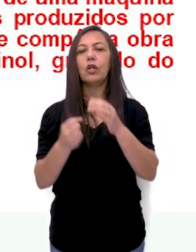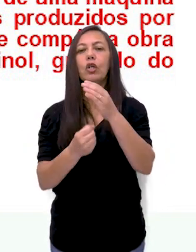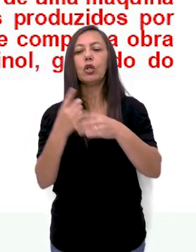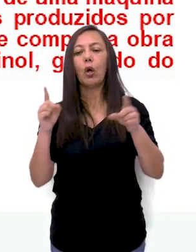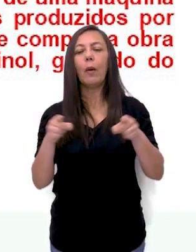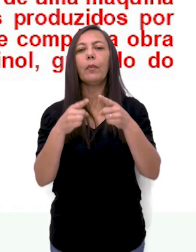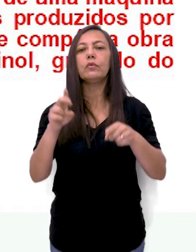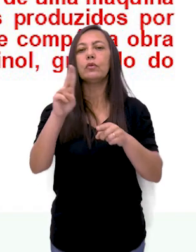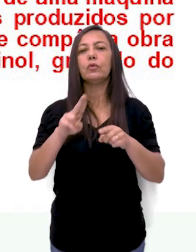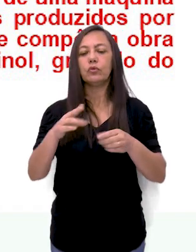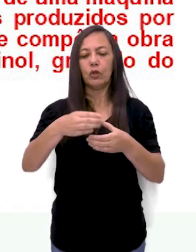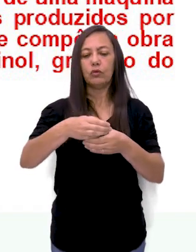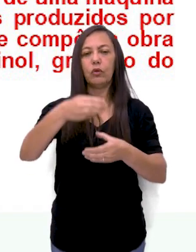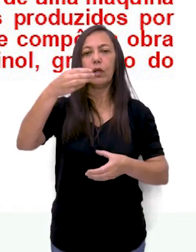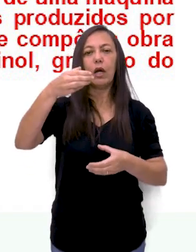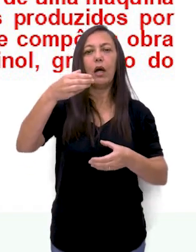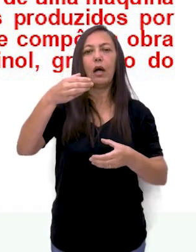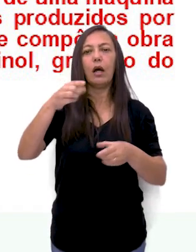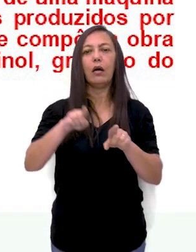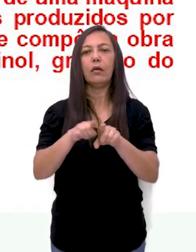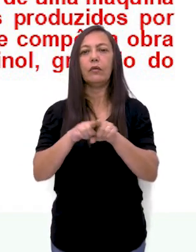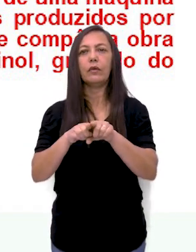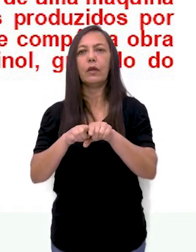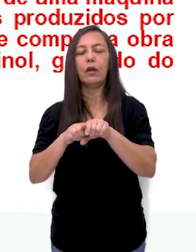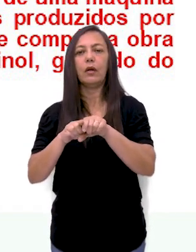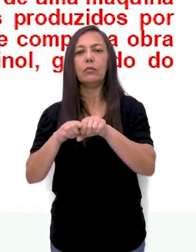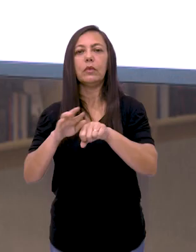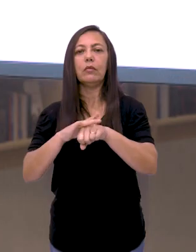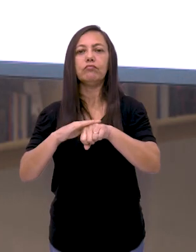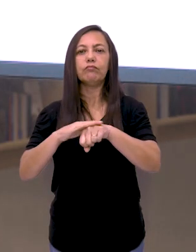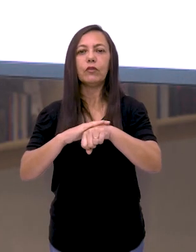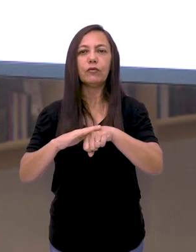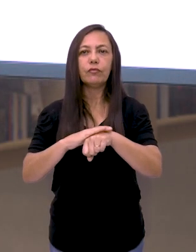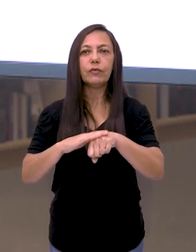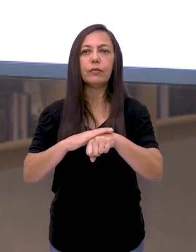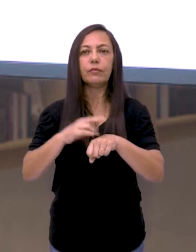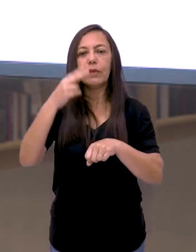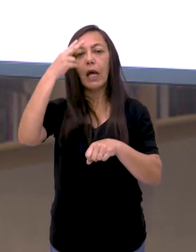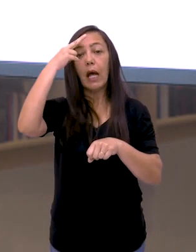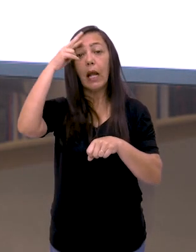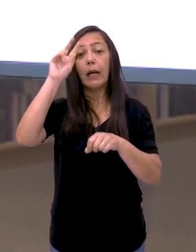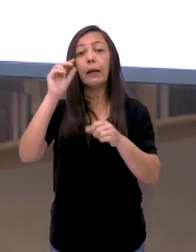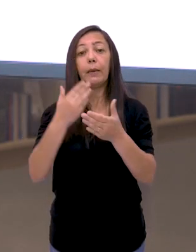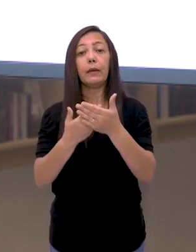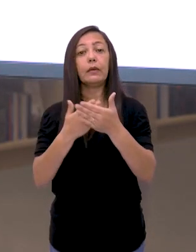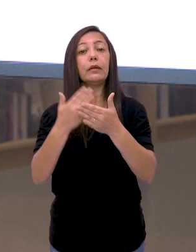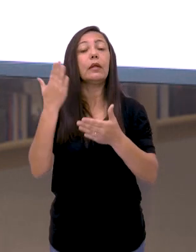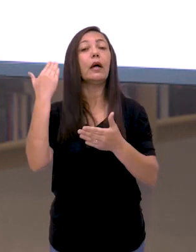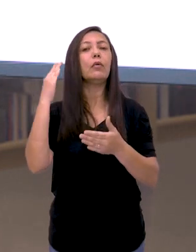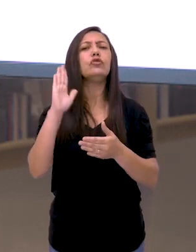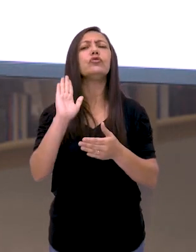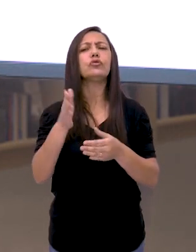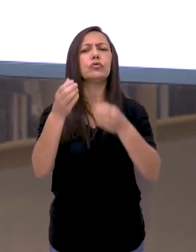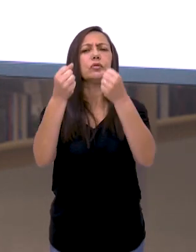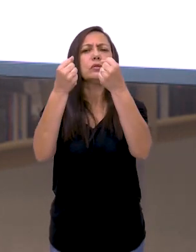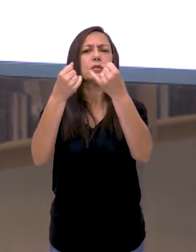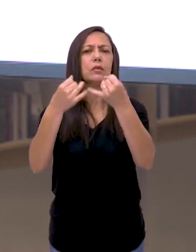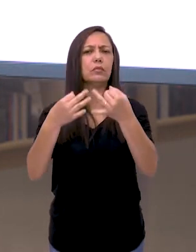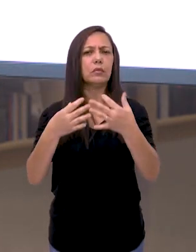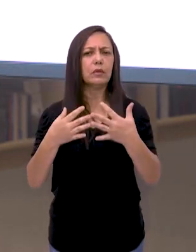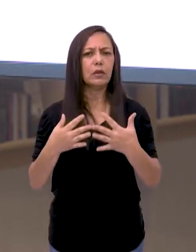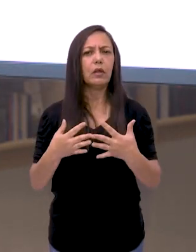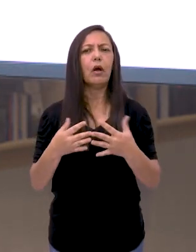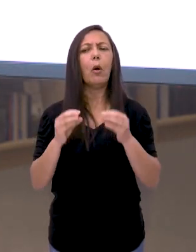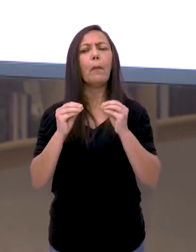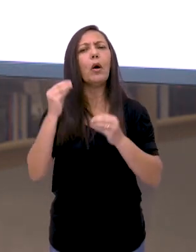ferramentas, conversas e grunidos de porcos. E lembra que na nossa aula anterior eu expliquei para vocês que vocês poderiam